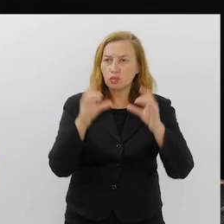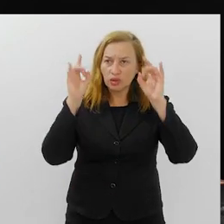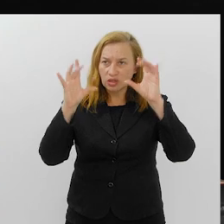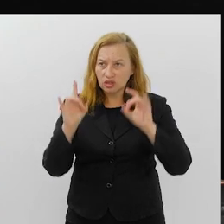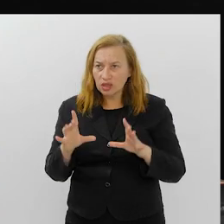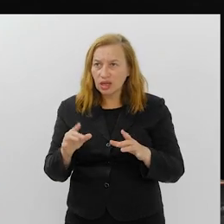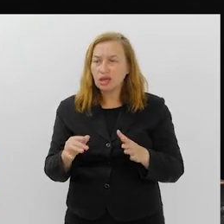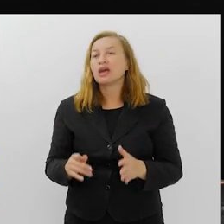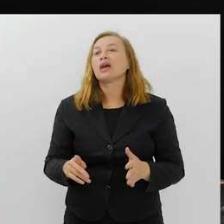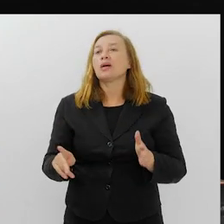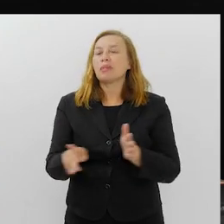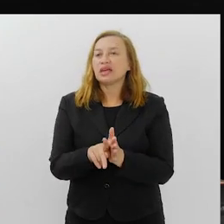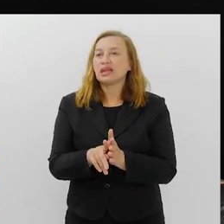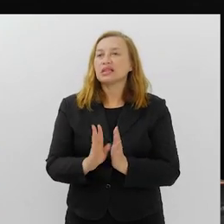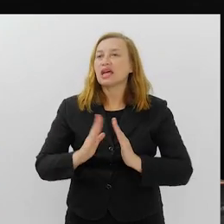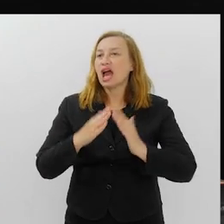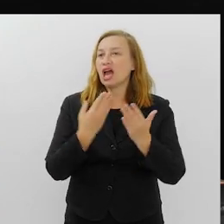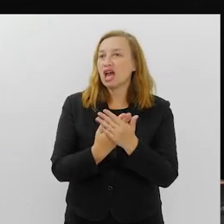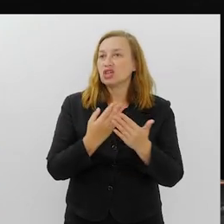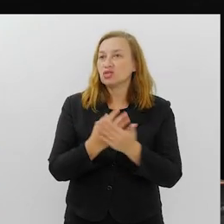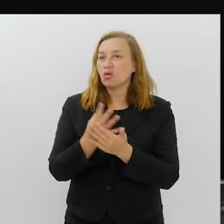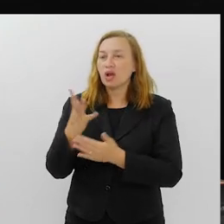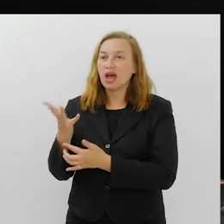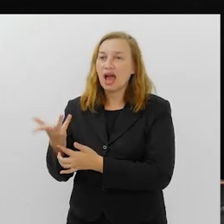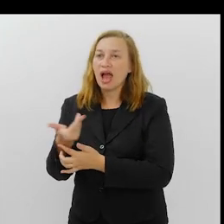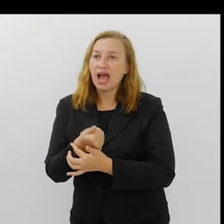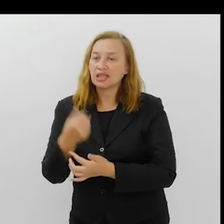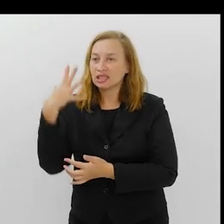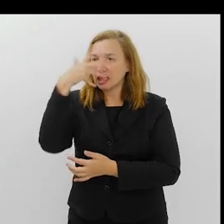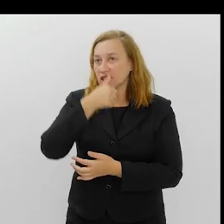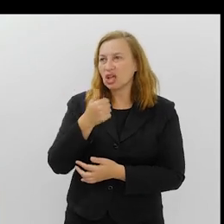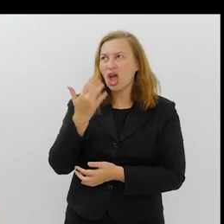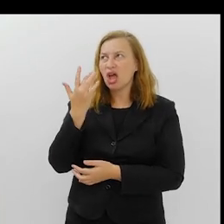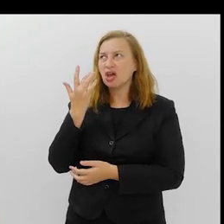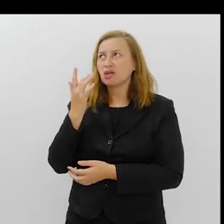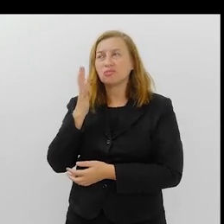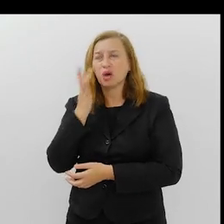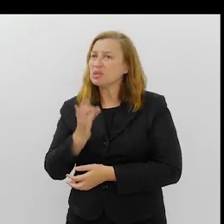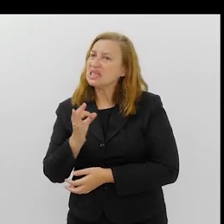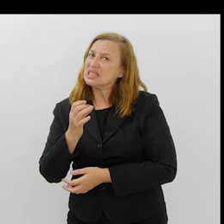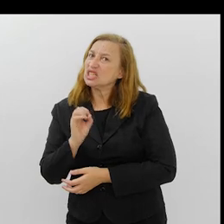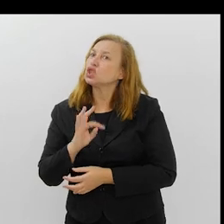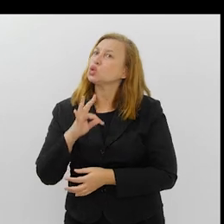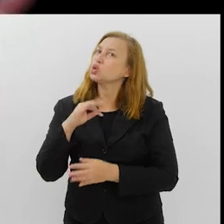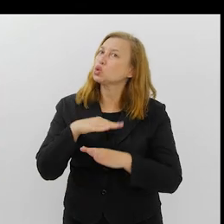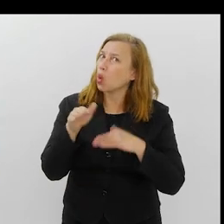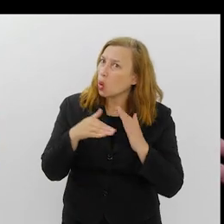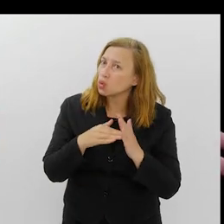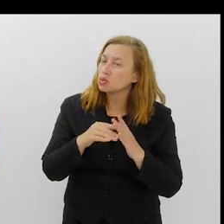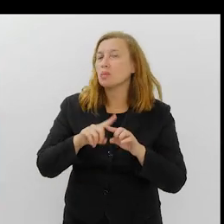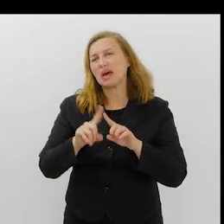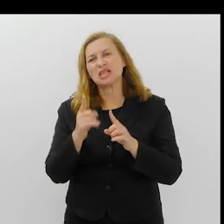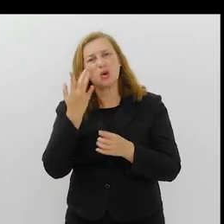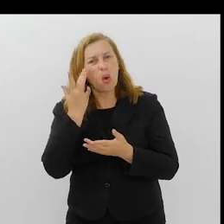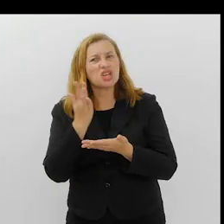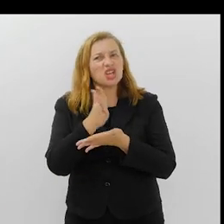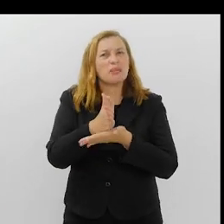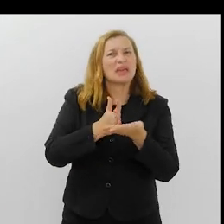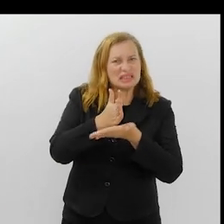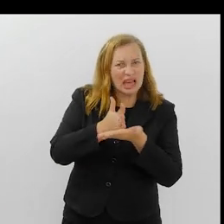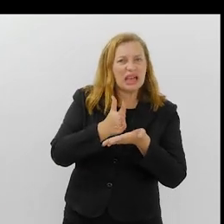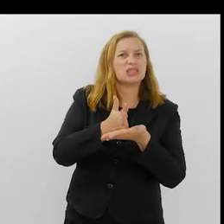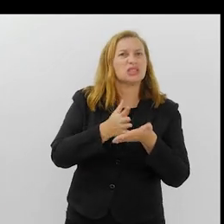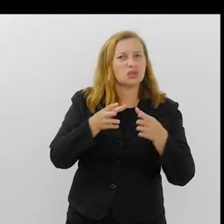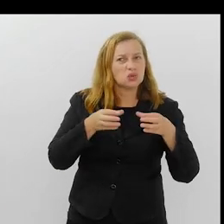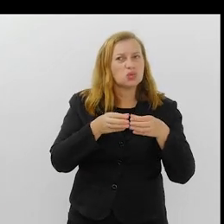vieram das escolas das escolas de belas artes. Das escolas de belas artes. é. Não sei se todos, não, mas é uma boa, um bom